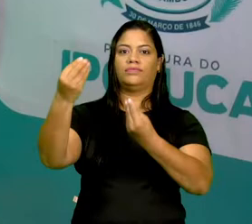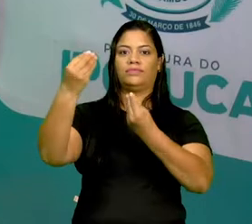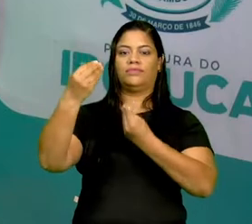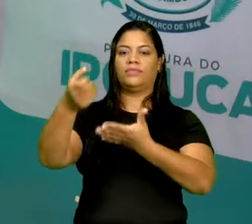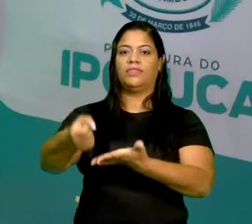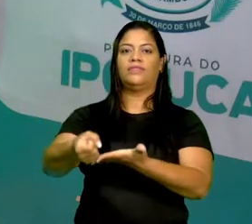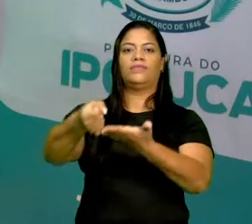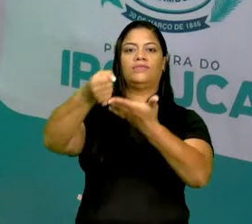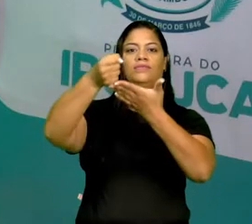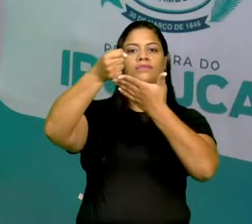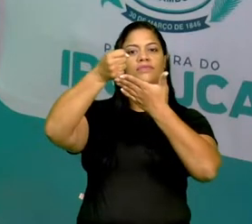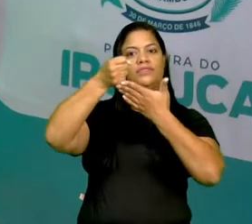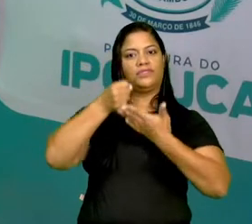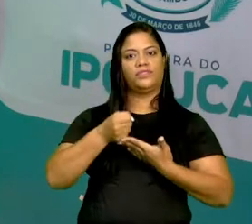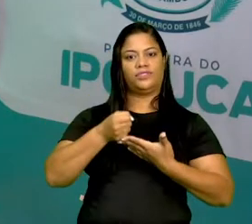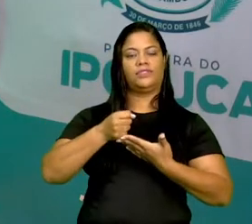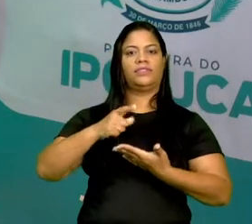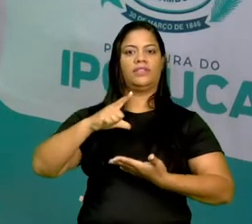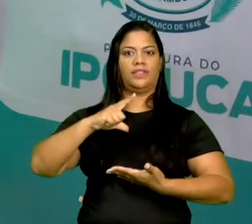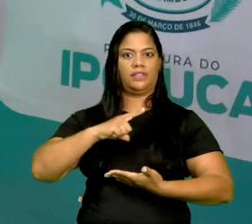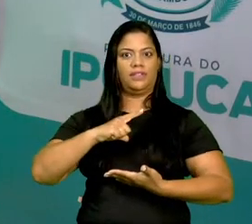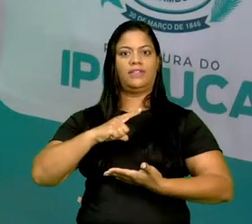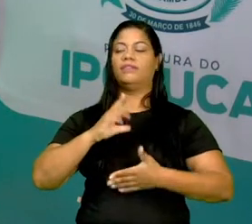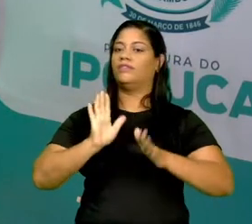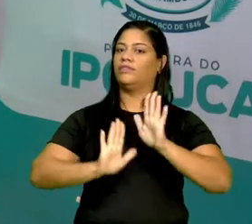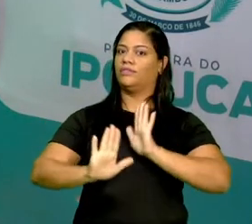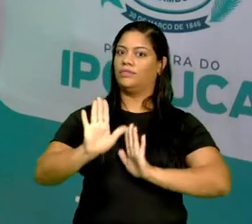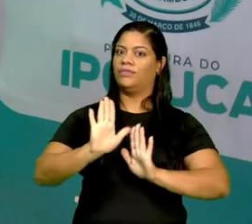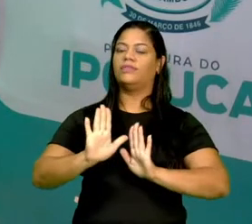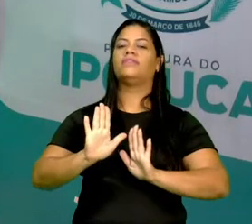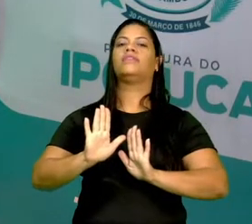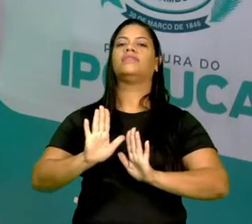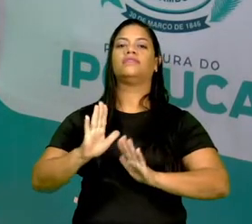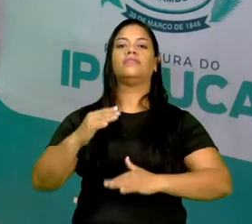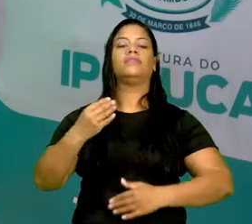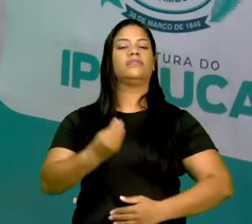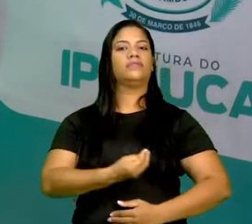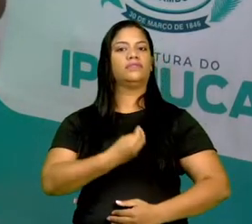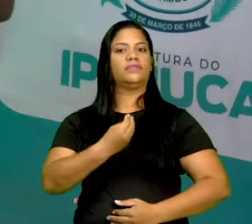nos ajudam a ter ou a manter a nossa vida.